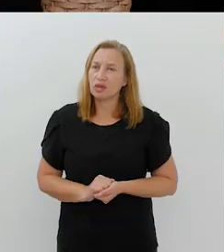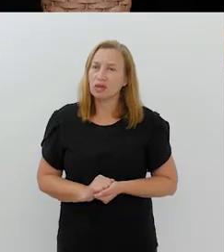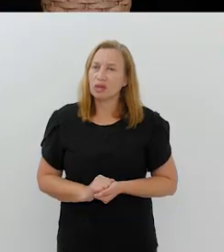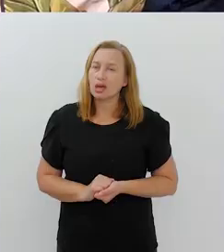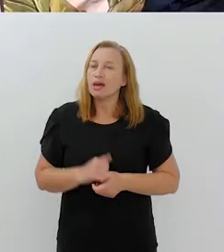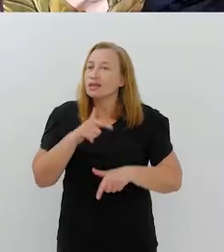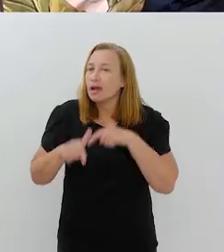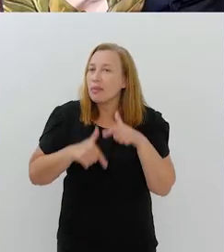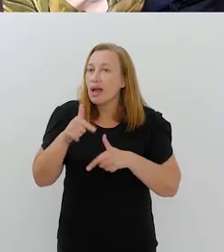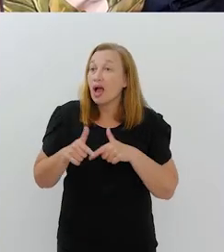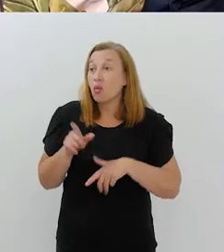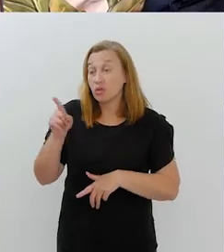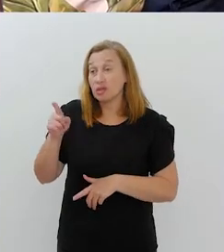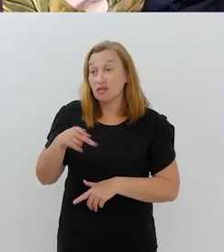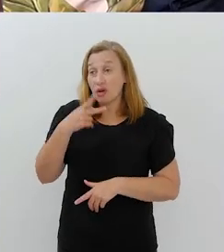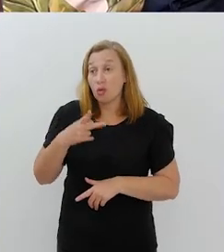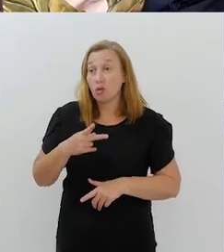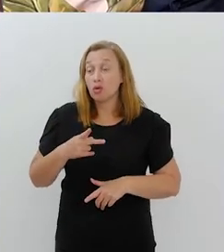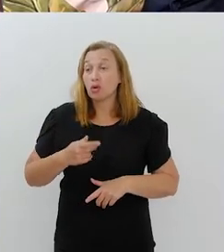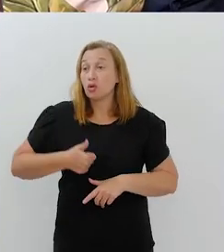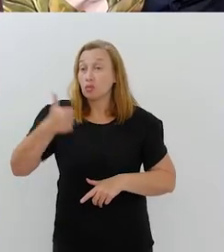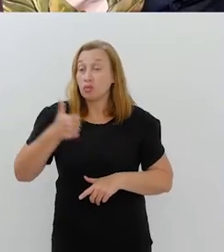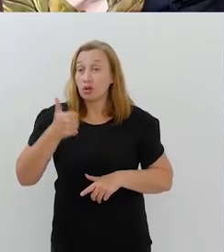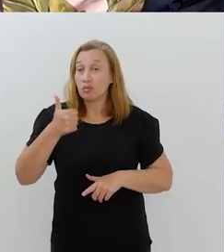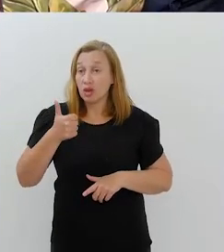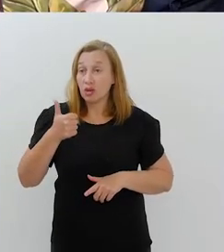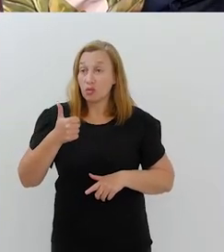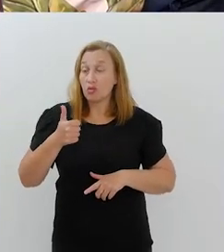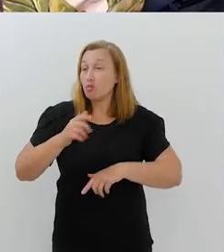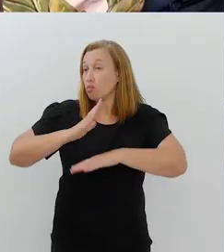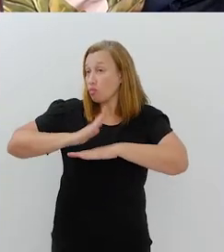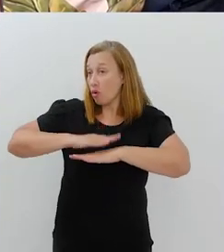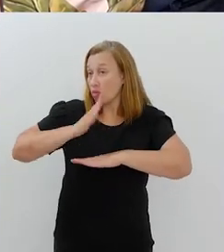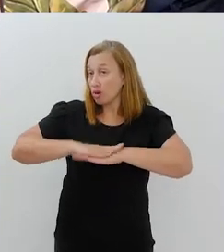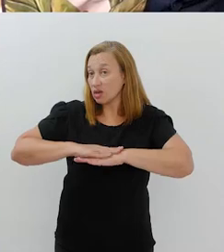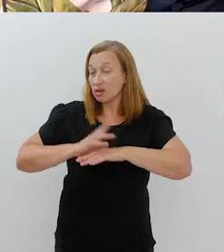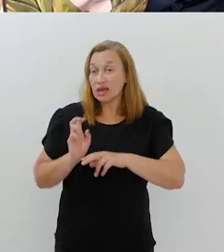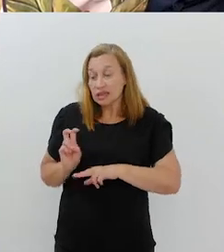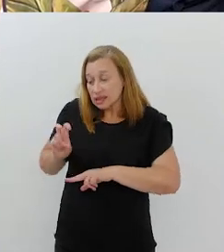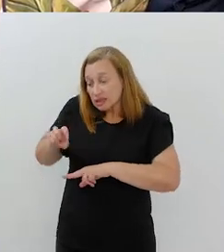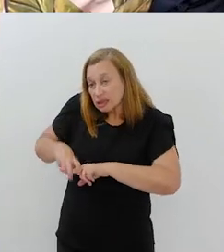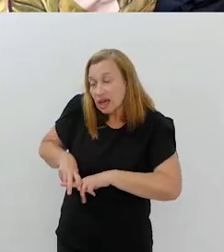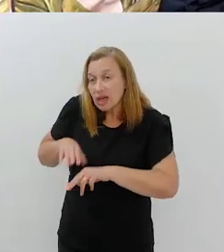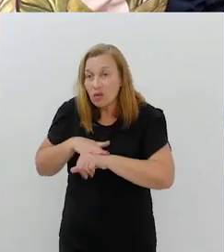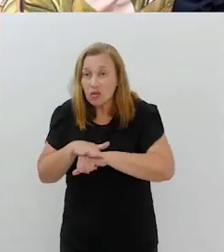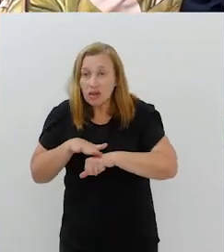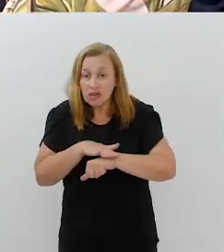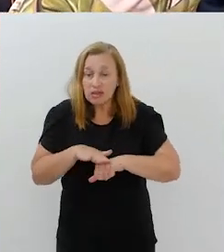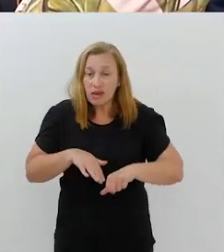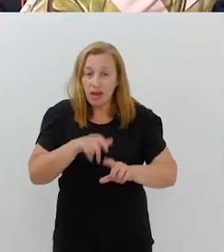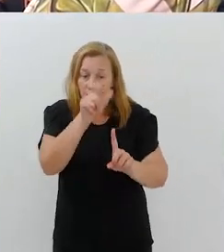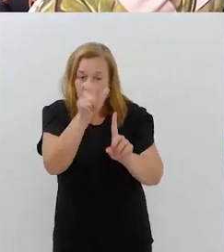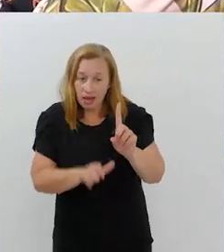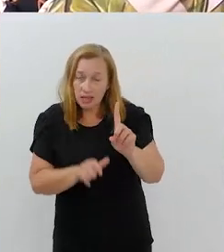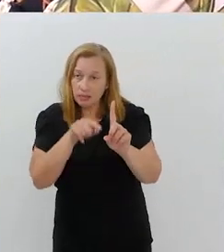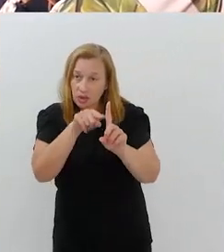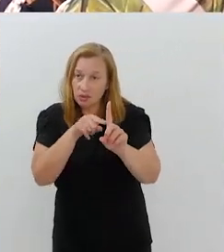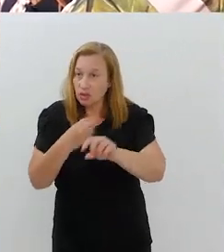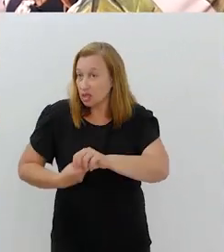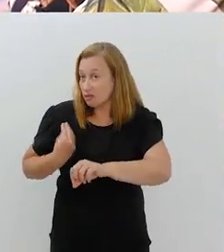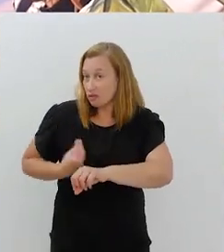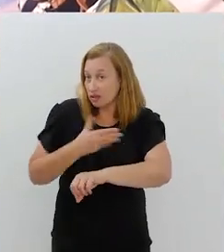com eles. Quando você falou no primeiro bloco que a questão do sentar e conversar e conhecer esse morador de rua.